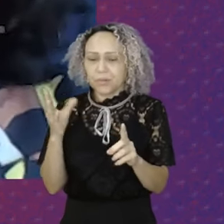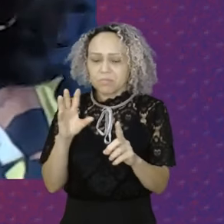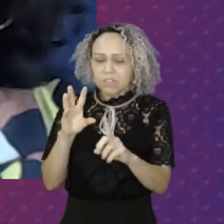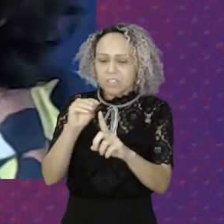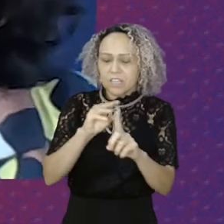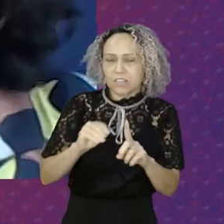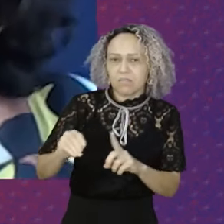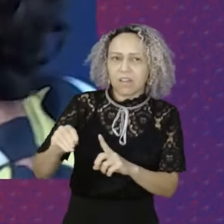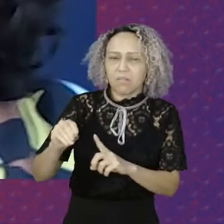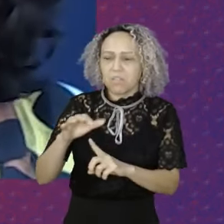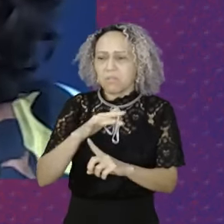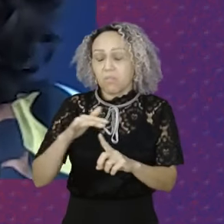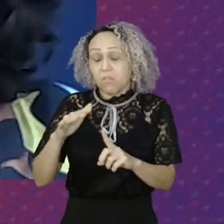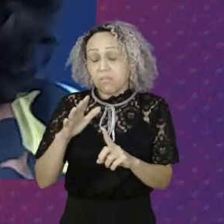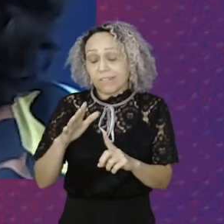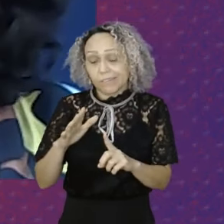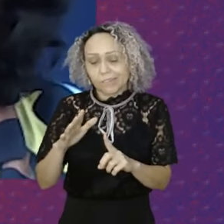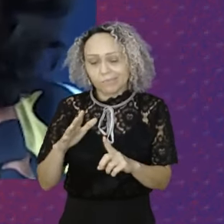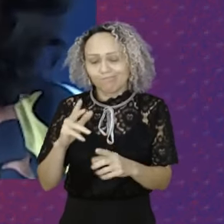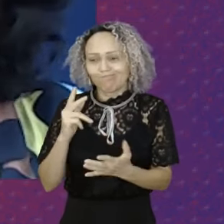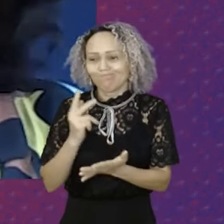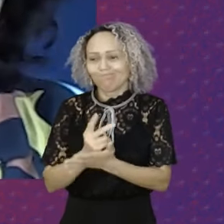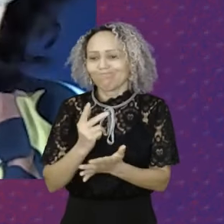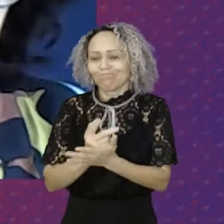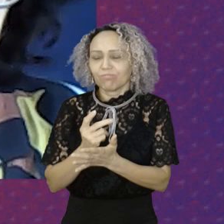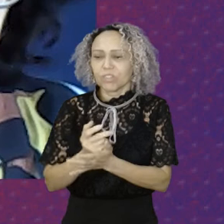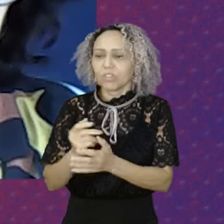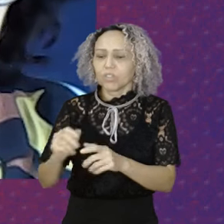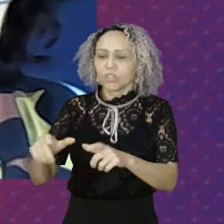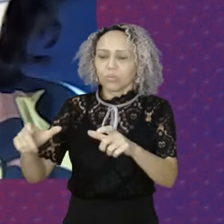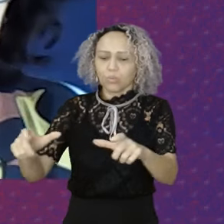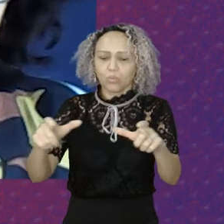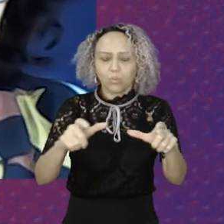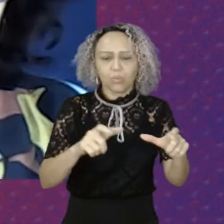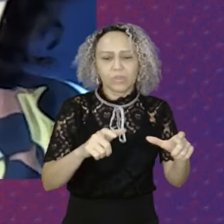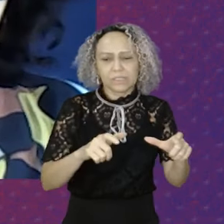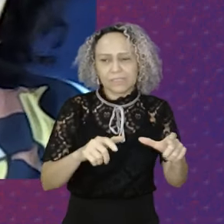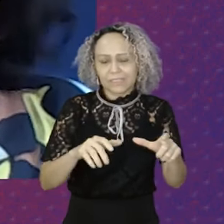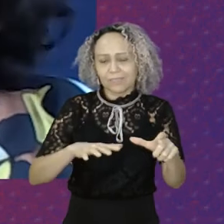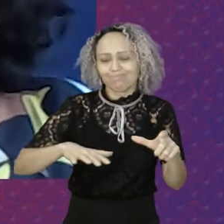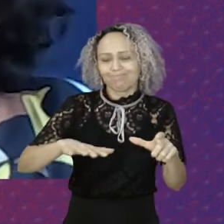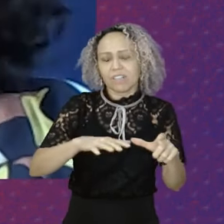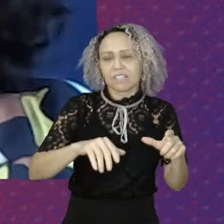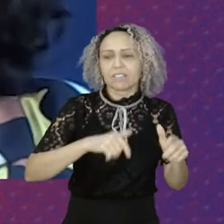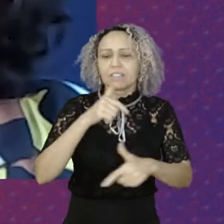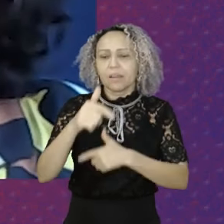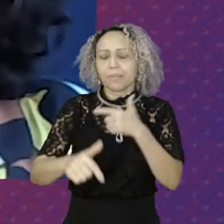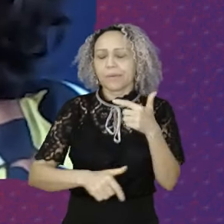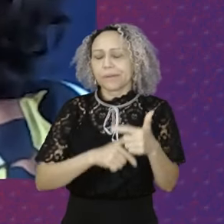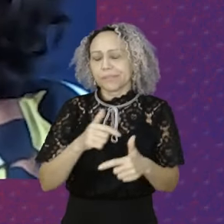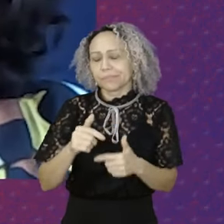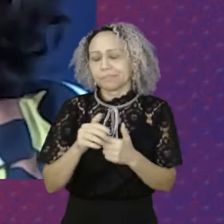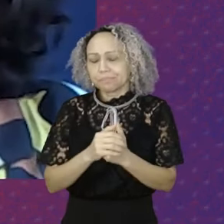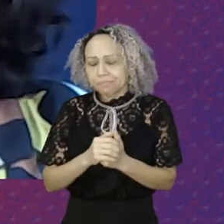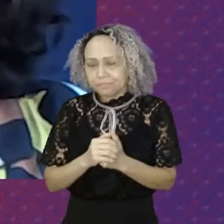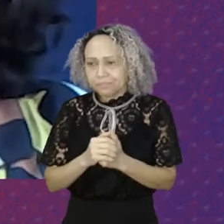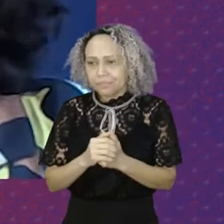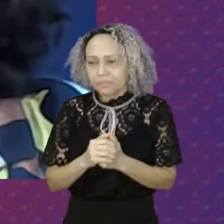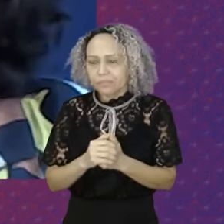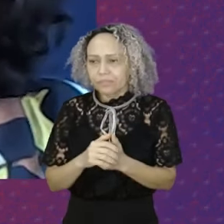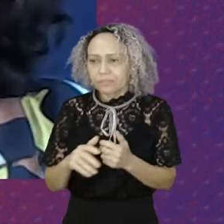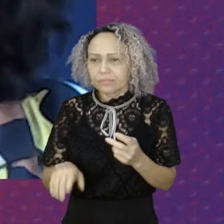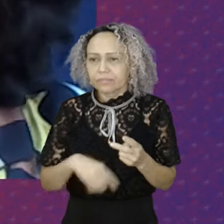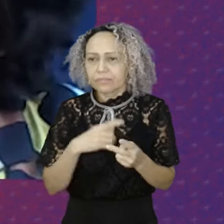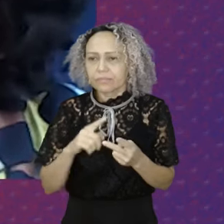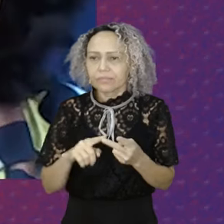presente Nos espaços De trabalho Outra questão É O